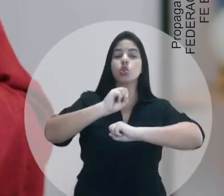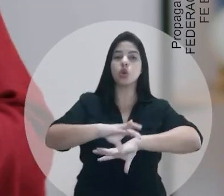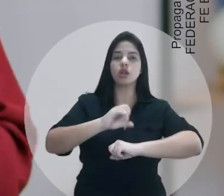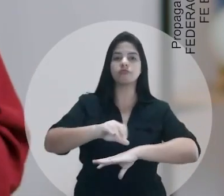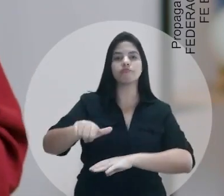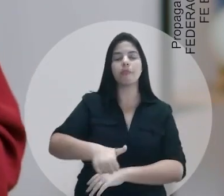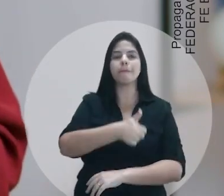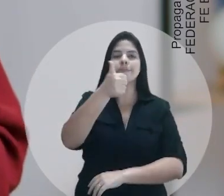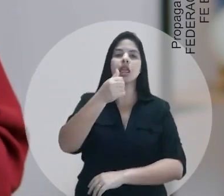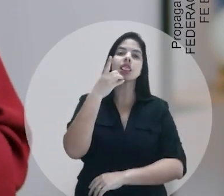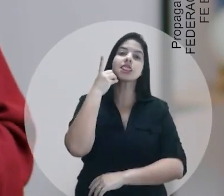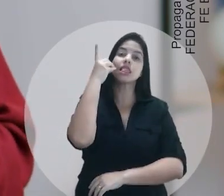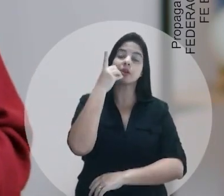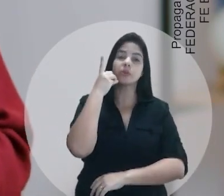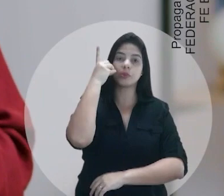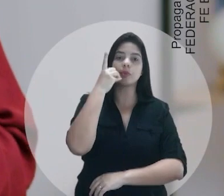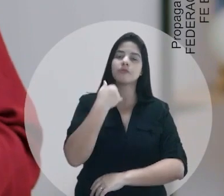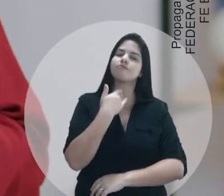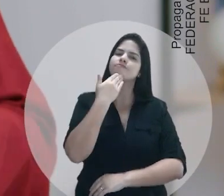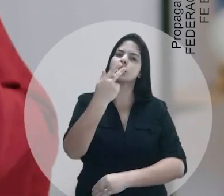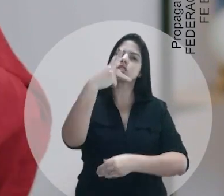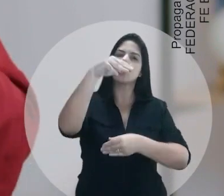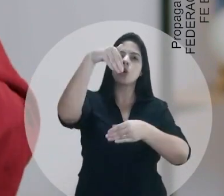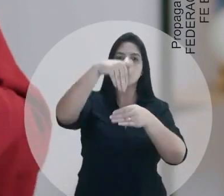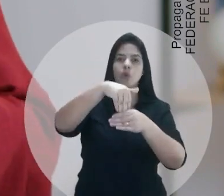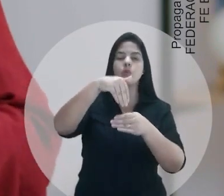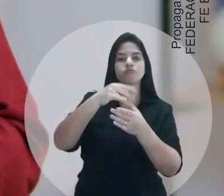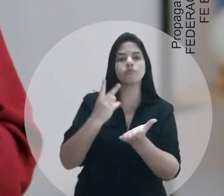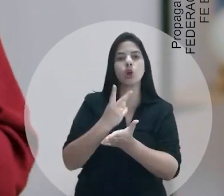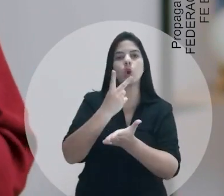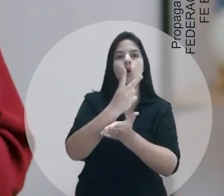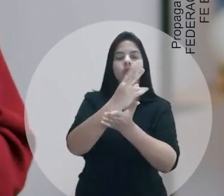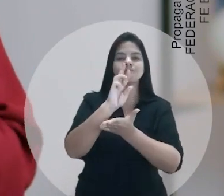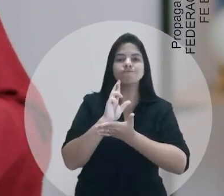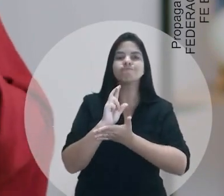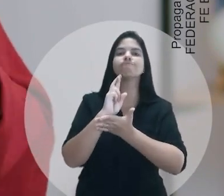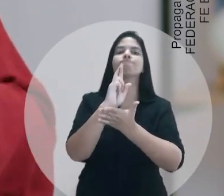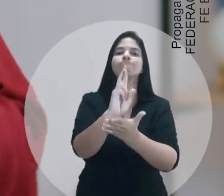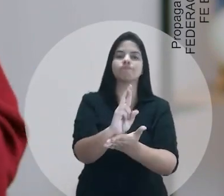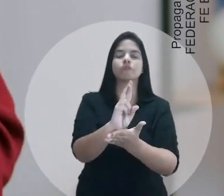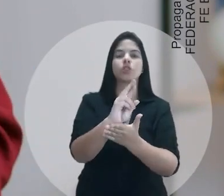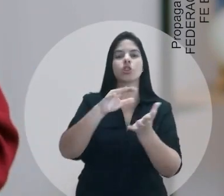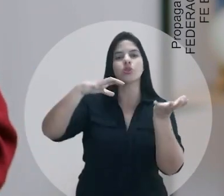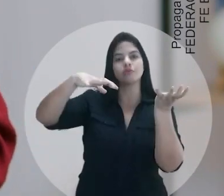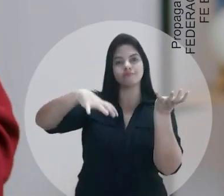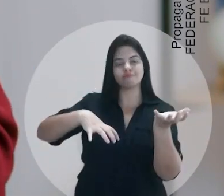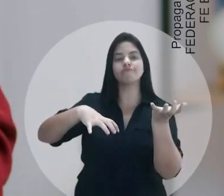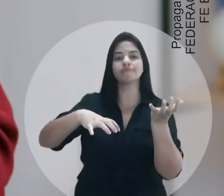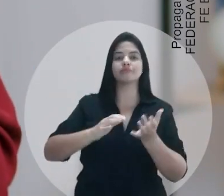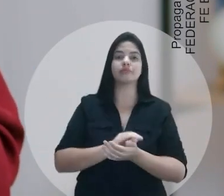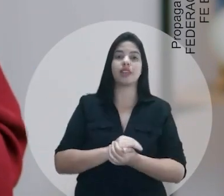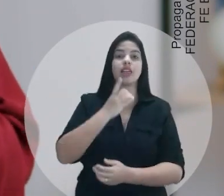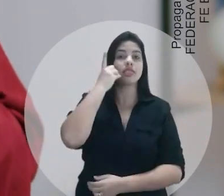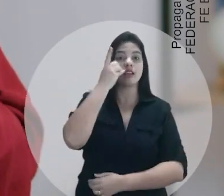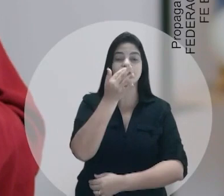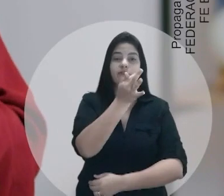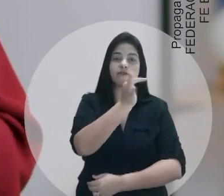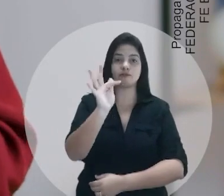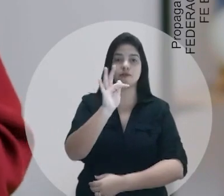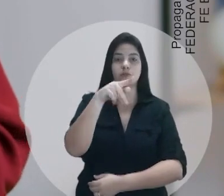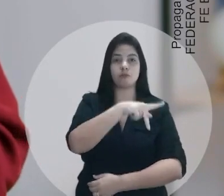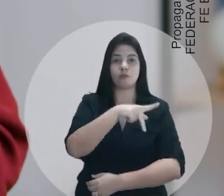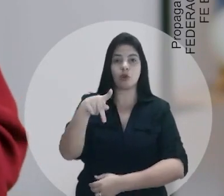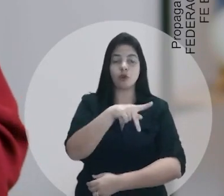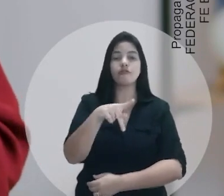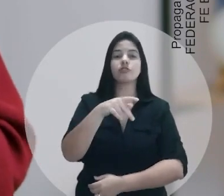no primeiro mandato de deputada. Peço seu voto para continuar lhe representando no Congresso Nacional. Deputada federal é